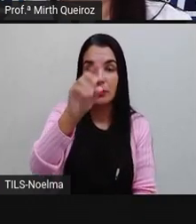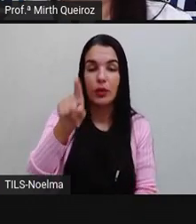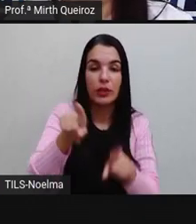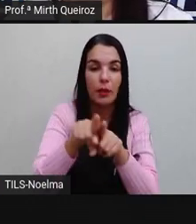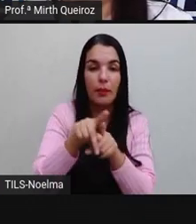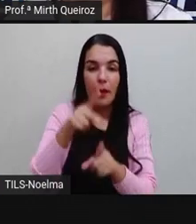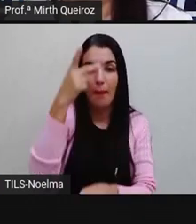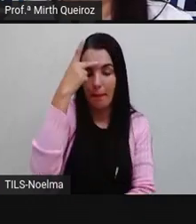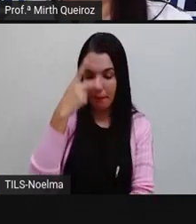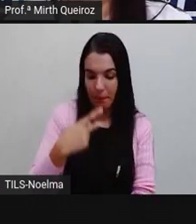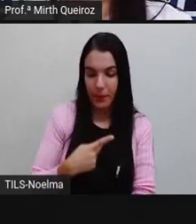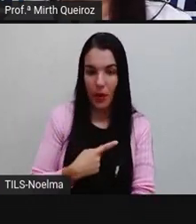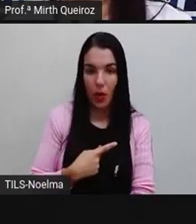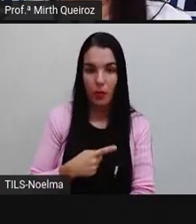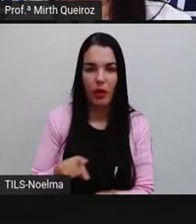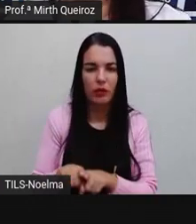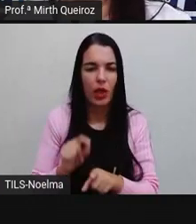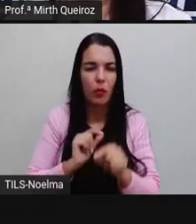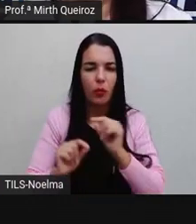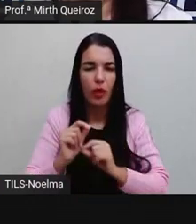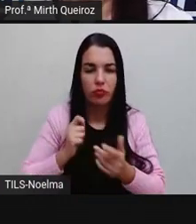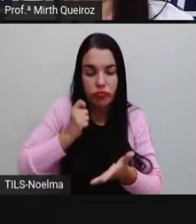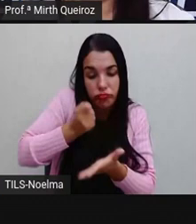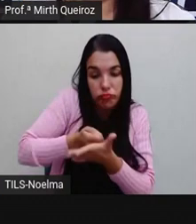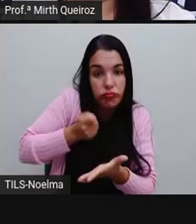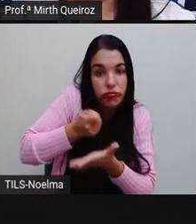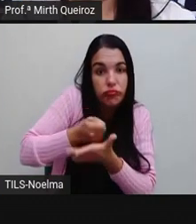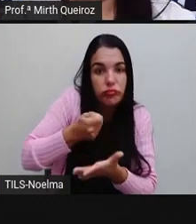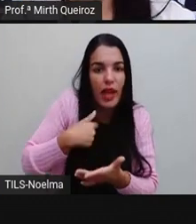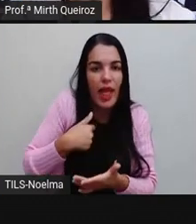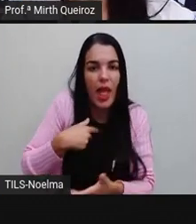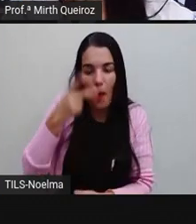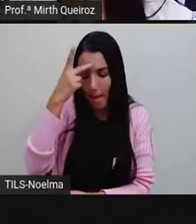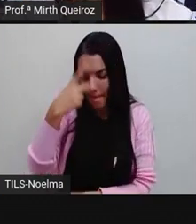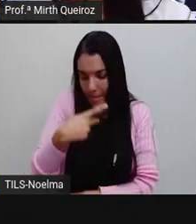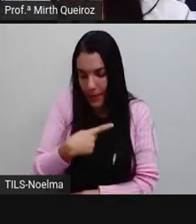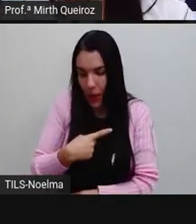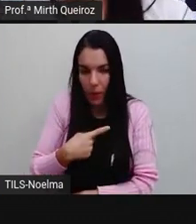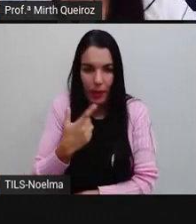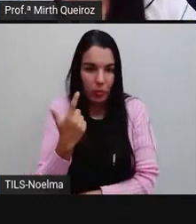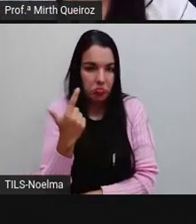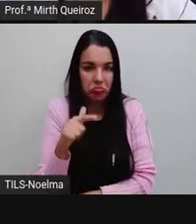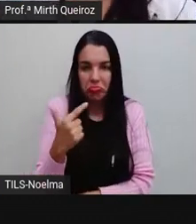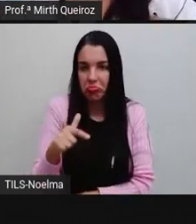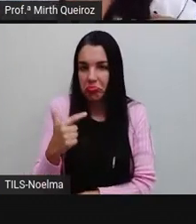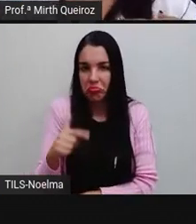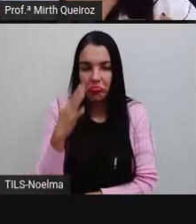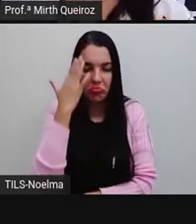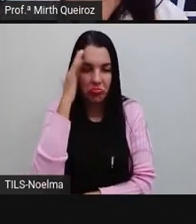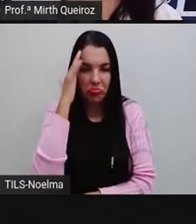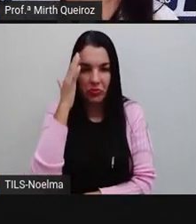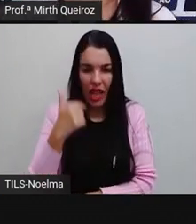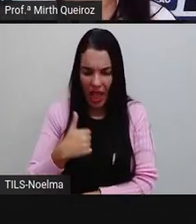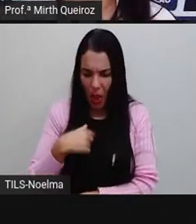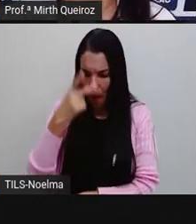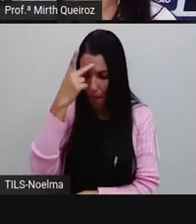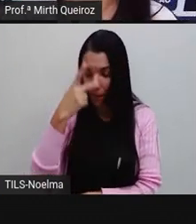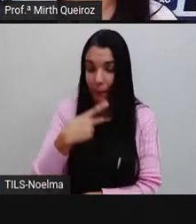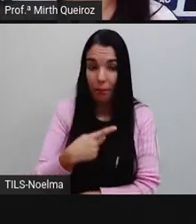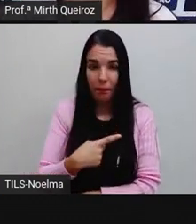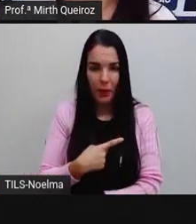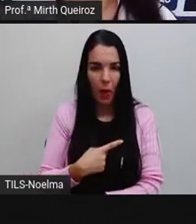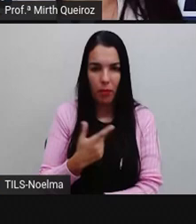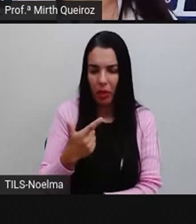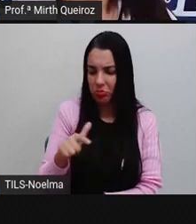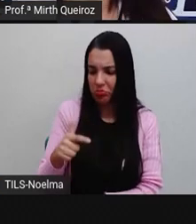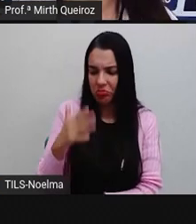caráter reforçativo. Igual, eu própria não sei disso. Por que eu falo eu própria não